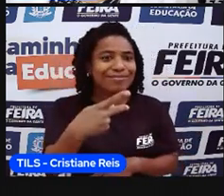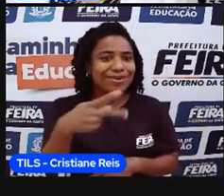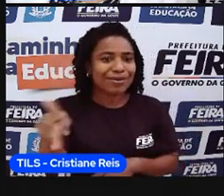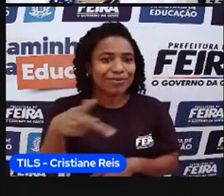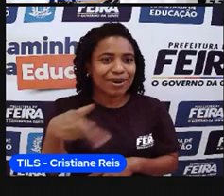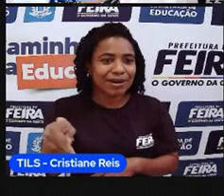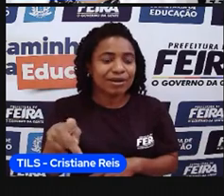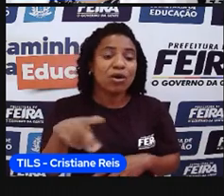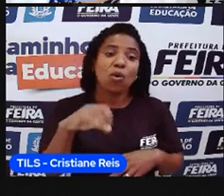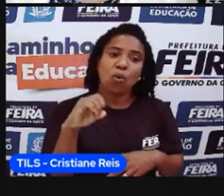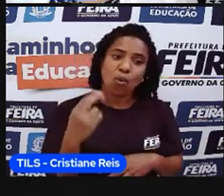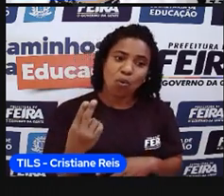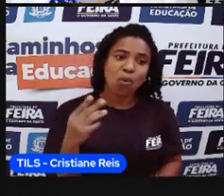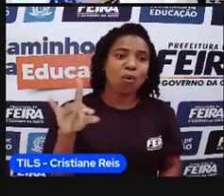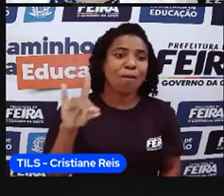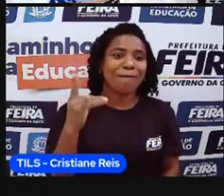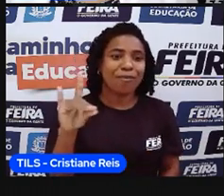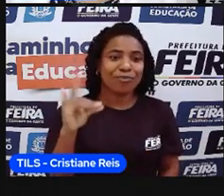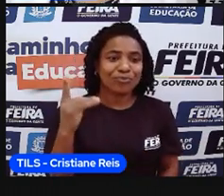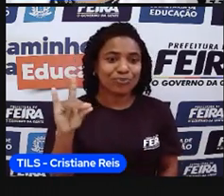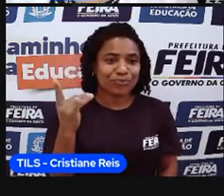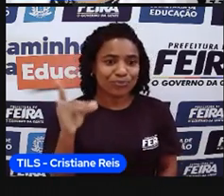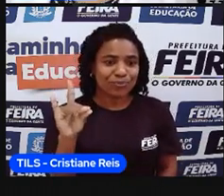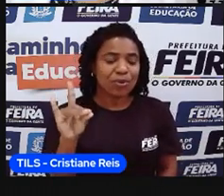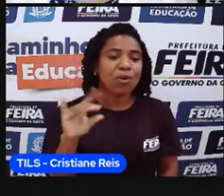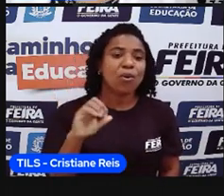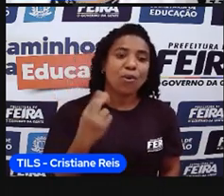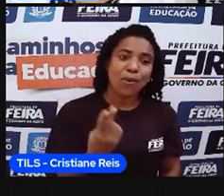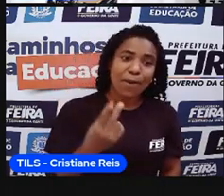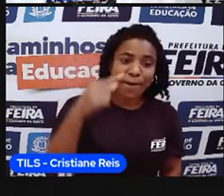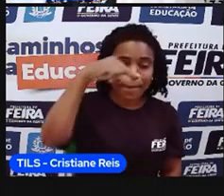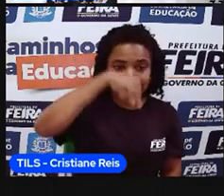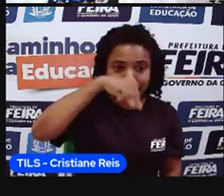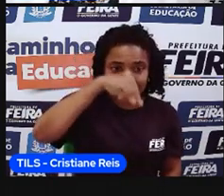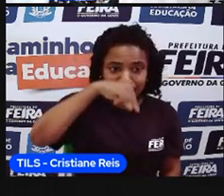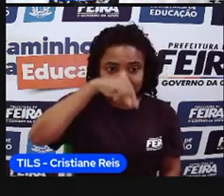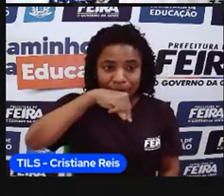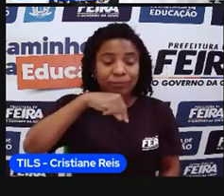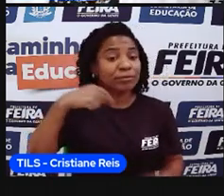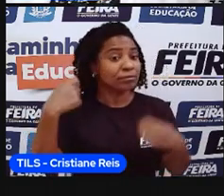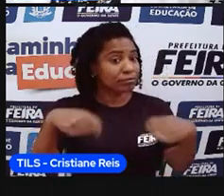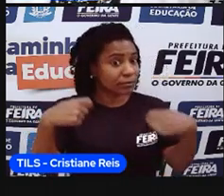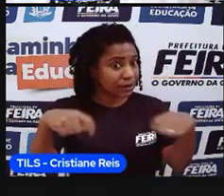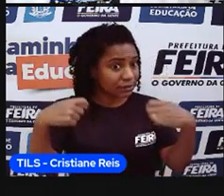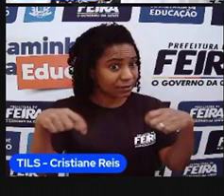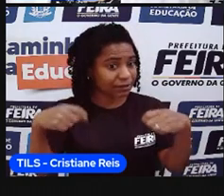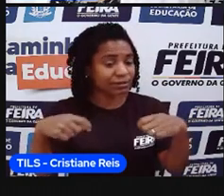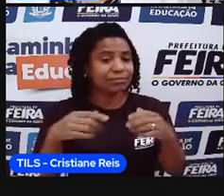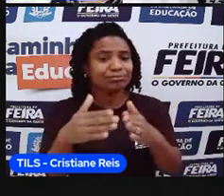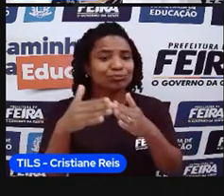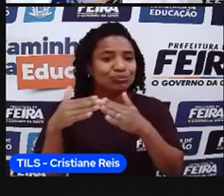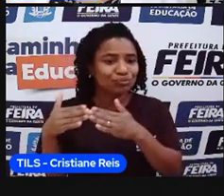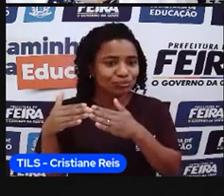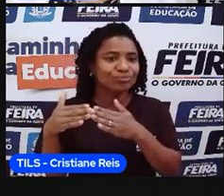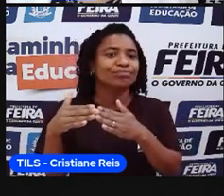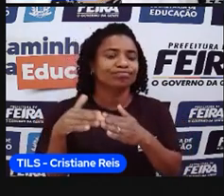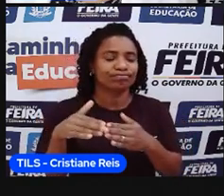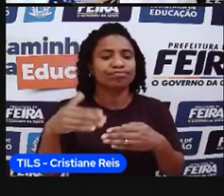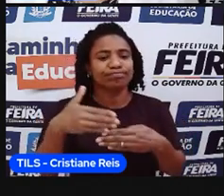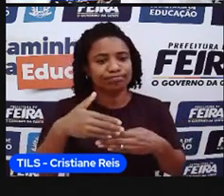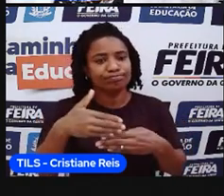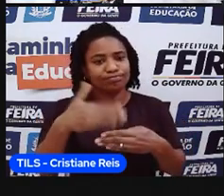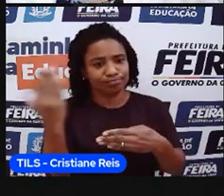do Brasil para o então tem toda uma situação, né, de pedir autorização, né, para entrar. Em alguns casos, o pessoal entra de forma